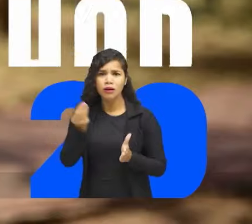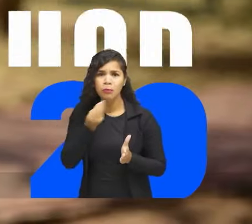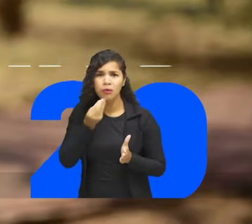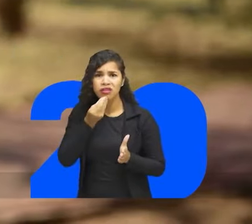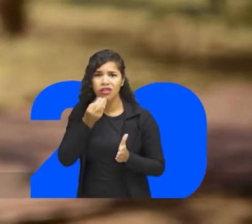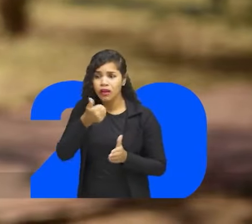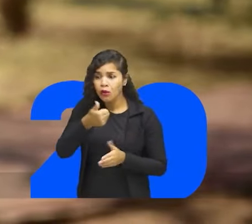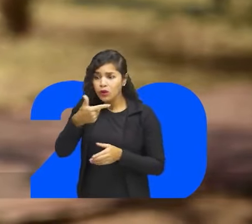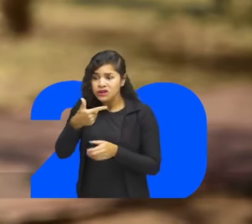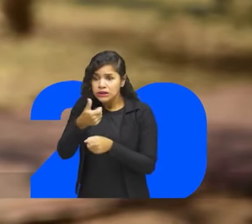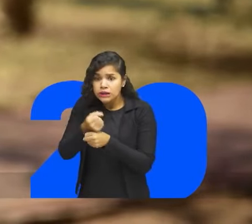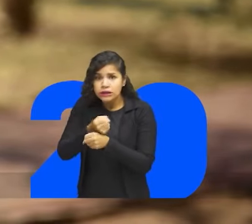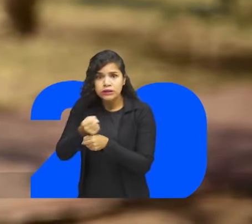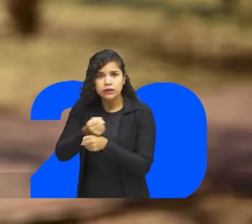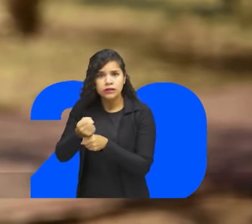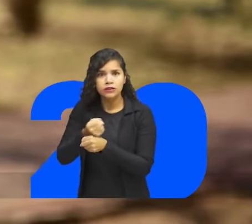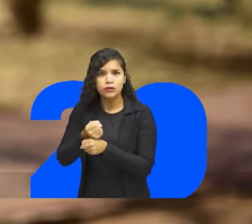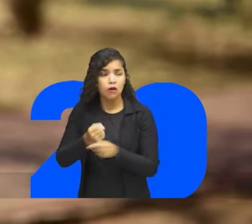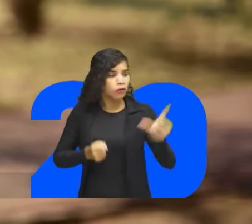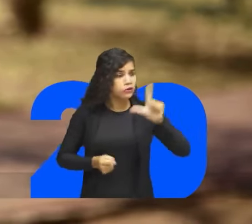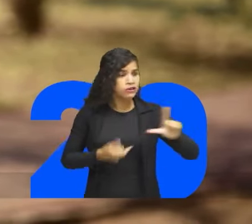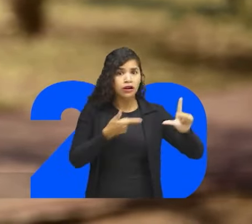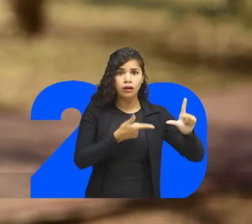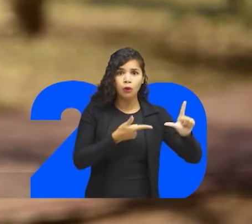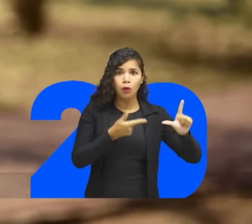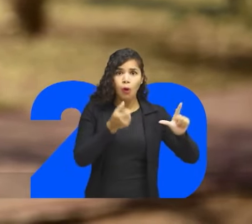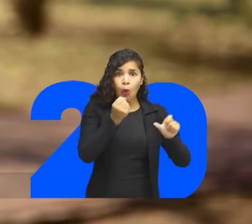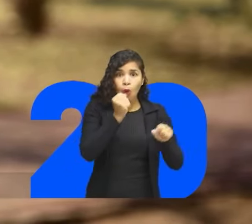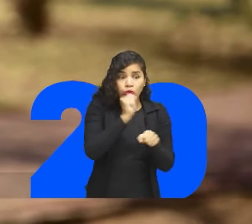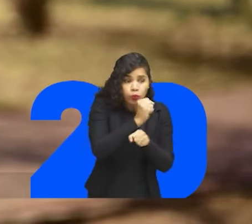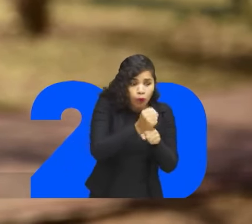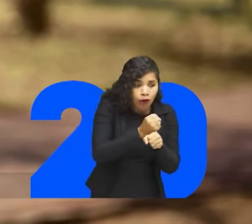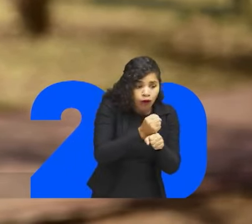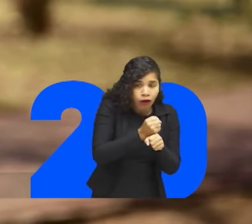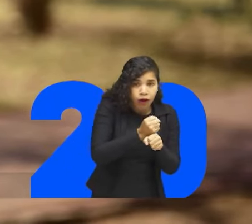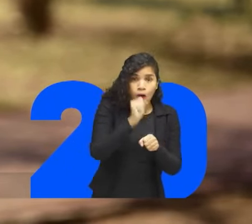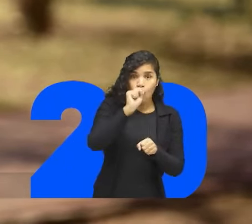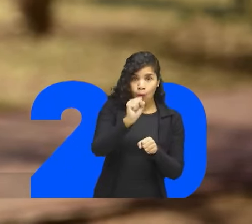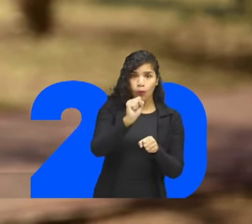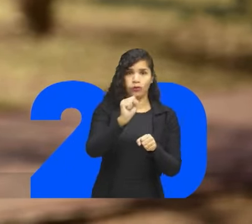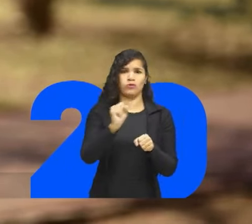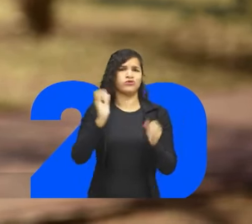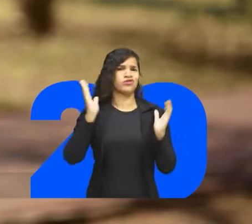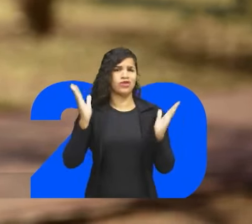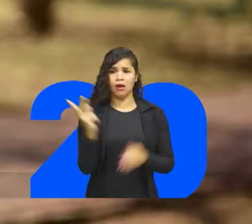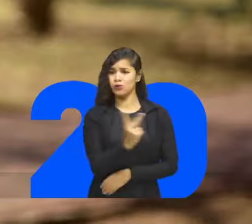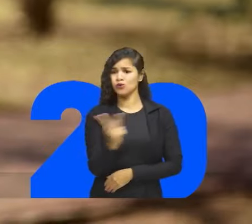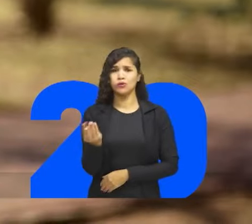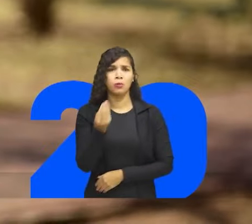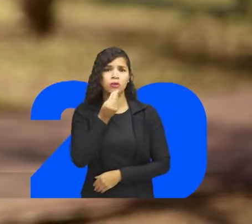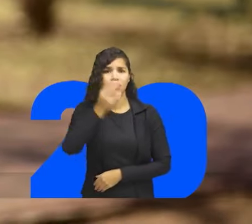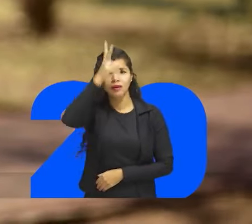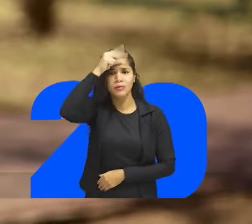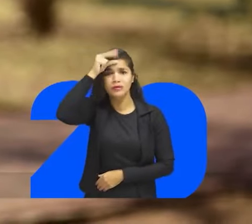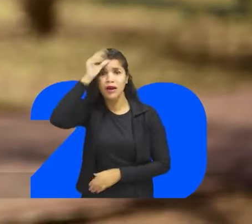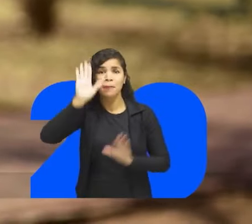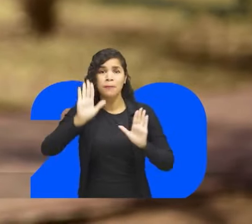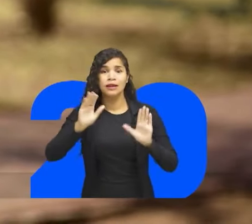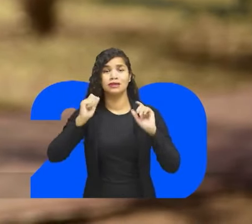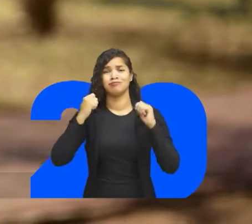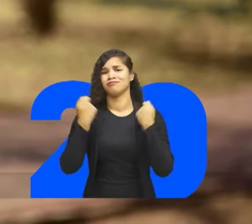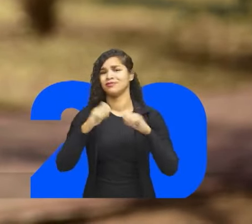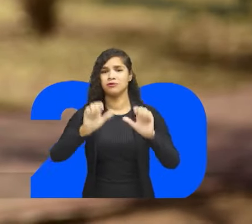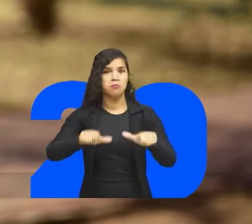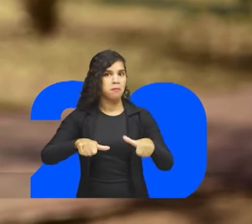teve a chance dele Foram 12 anos Cartacho, 8 anos Eles tiveram tempo Mas sabemos que